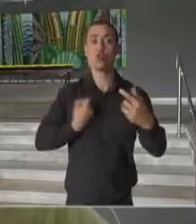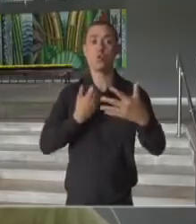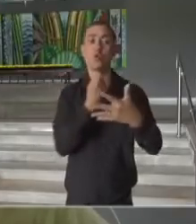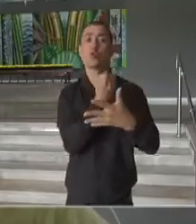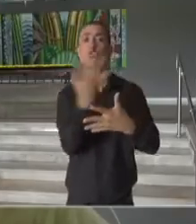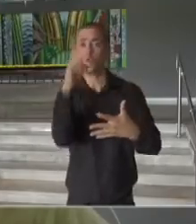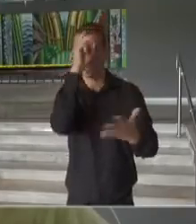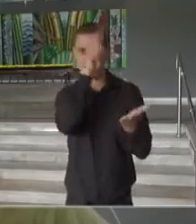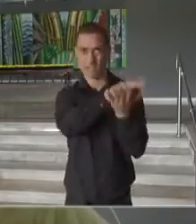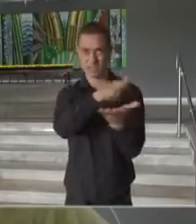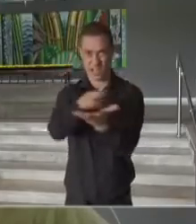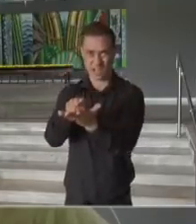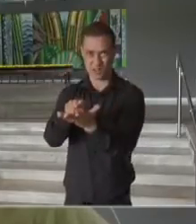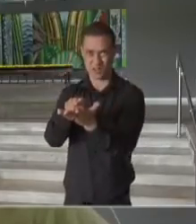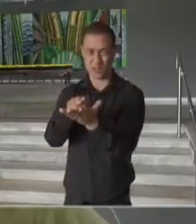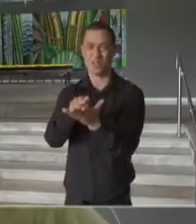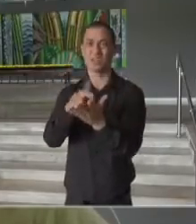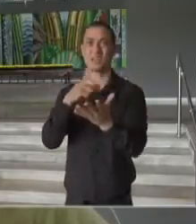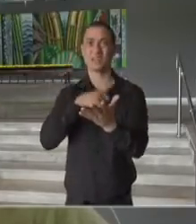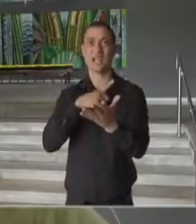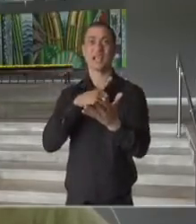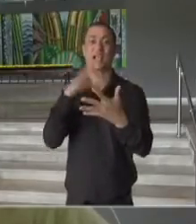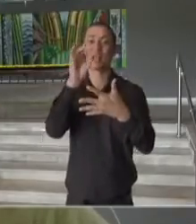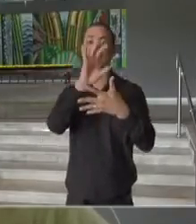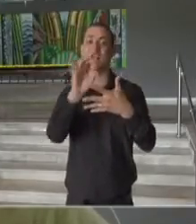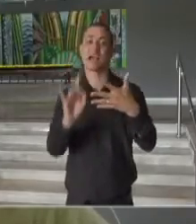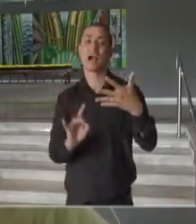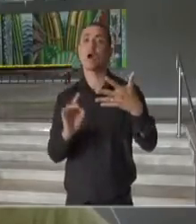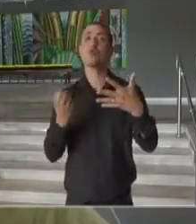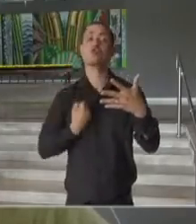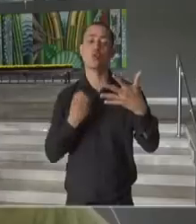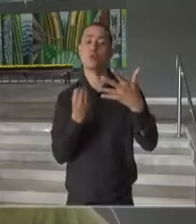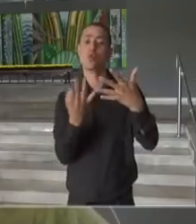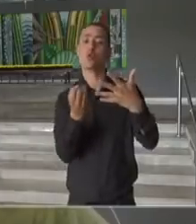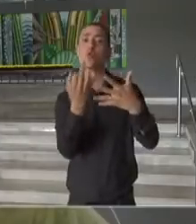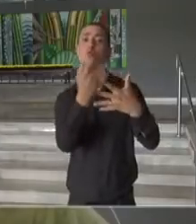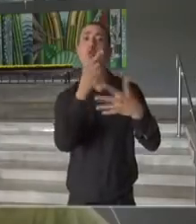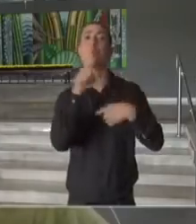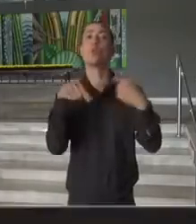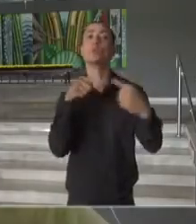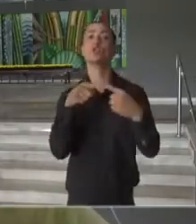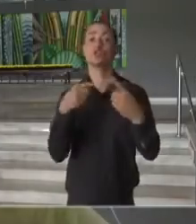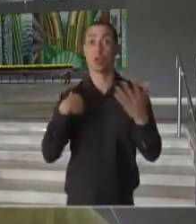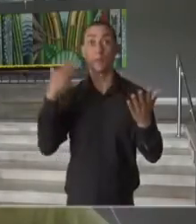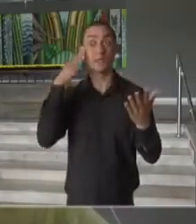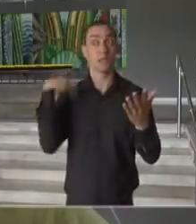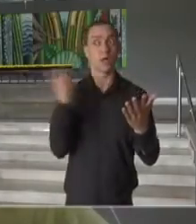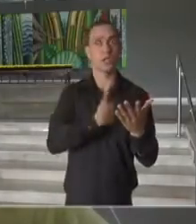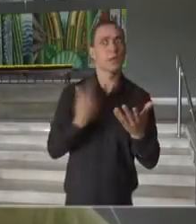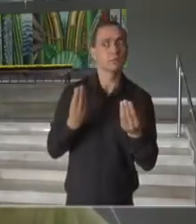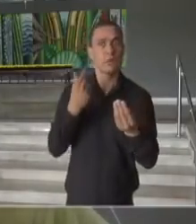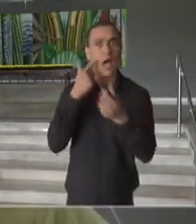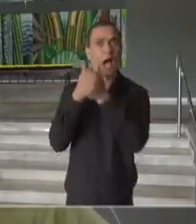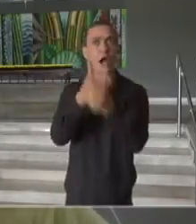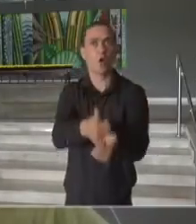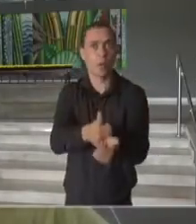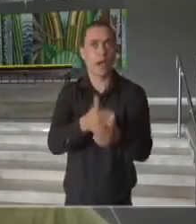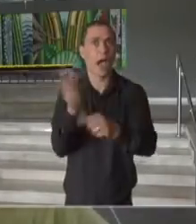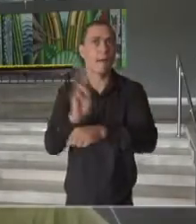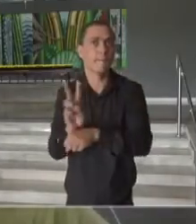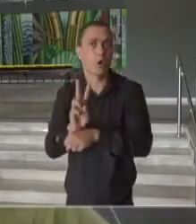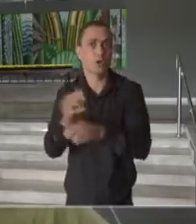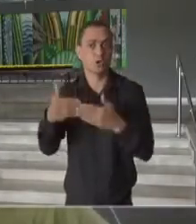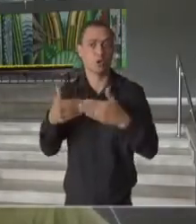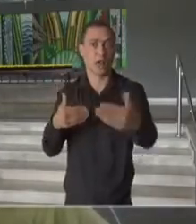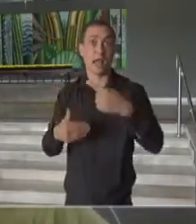pessoas que apresentam é um quadro grave. Qual também é esse indicador até para a gente poder junto monitorar ao longo